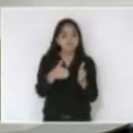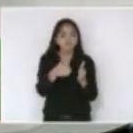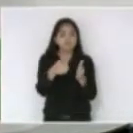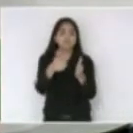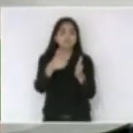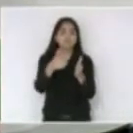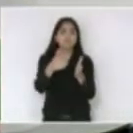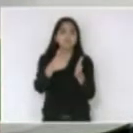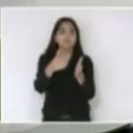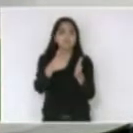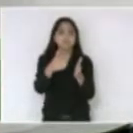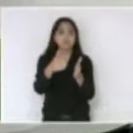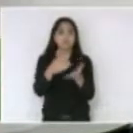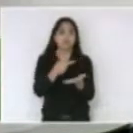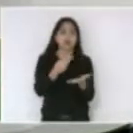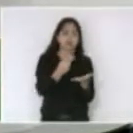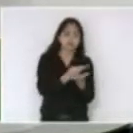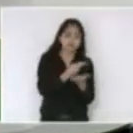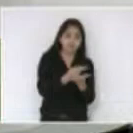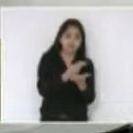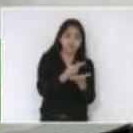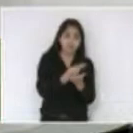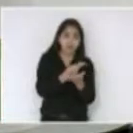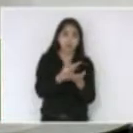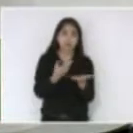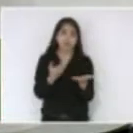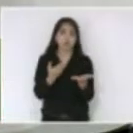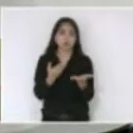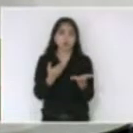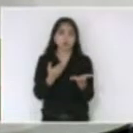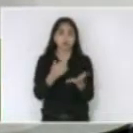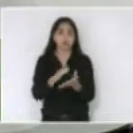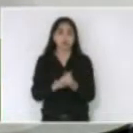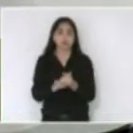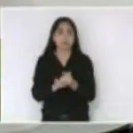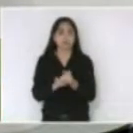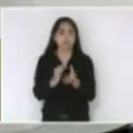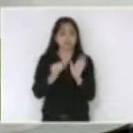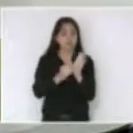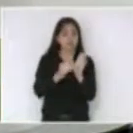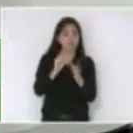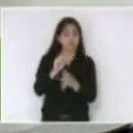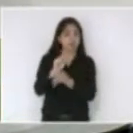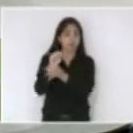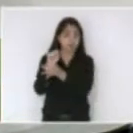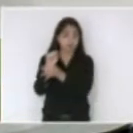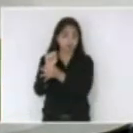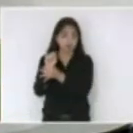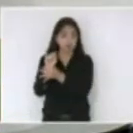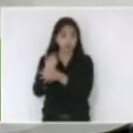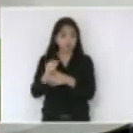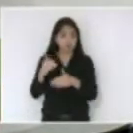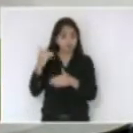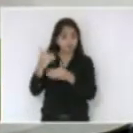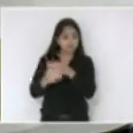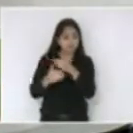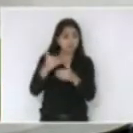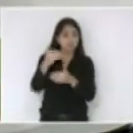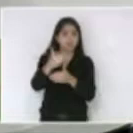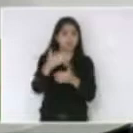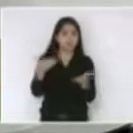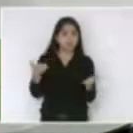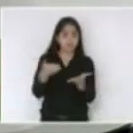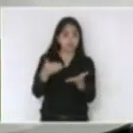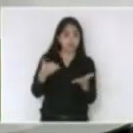foi um erro de encaminhamento da da contra garantia do processo que agora nós tivemos que